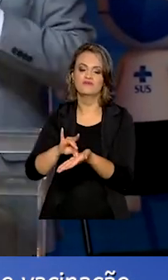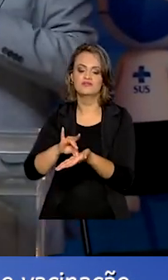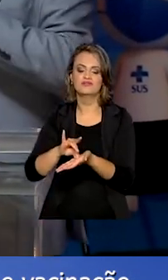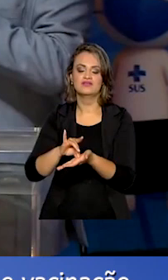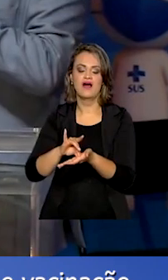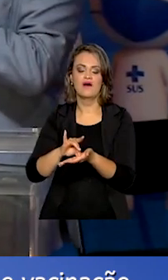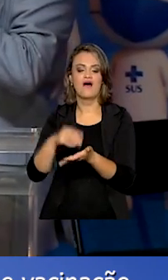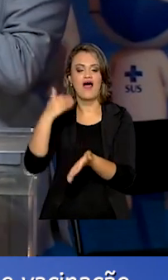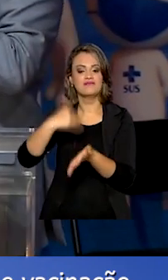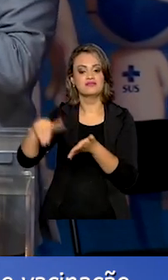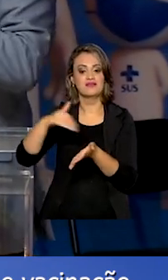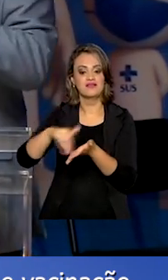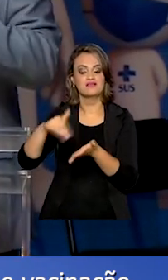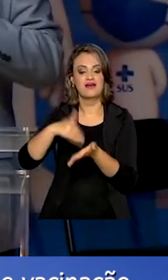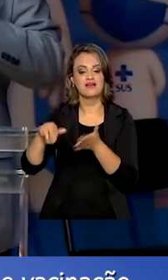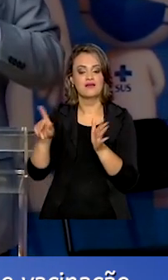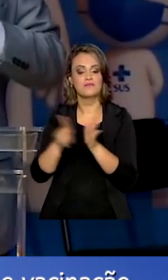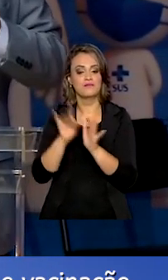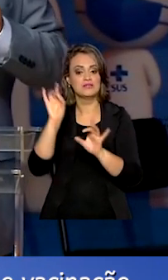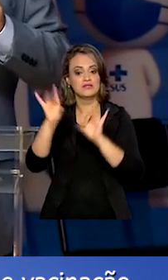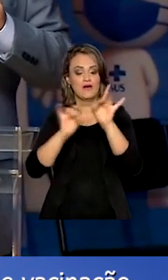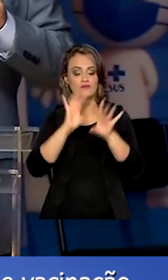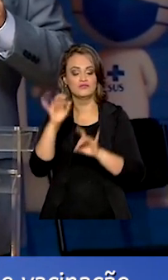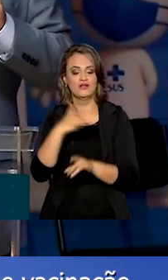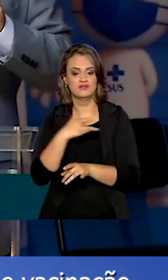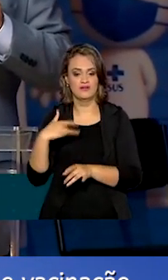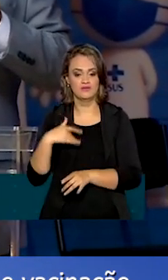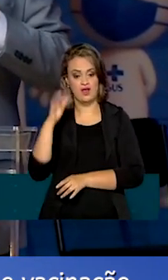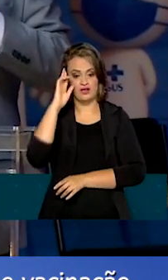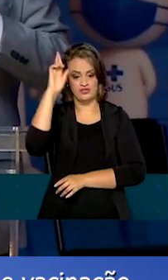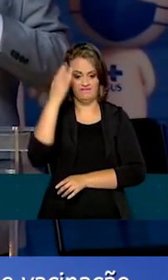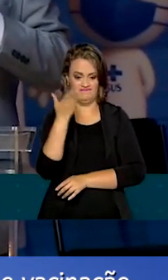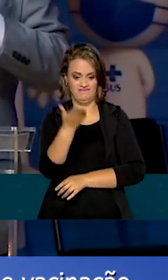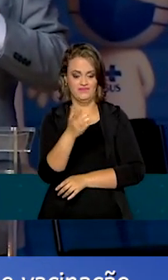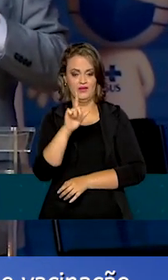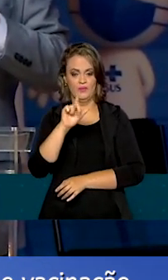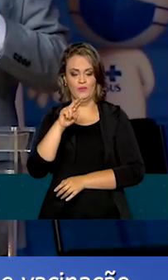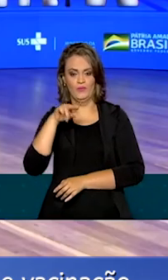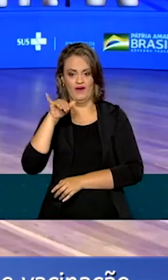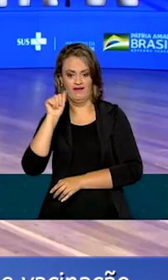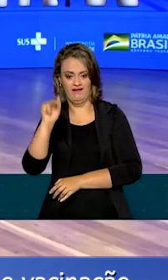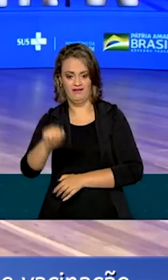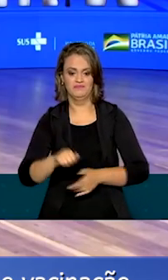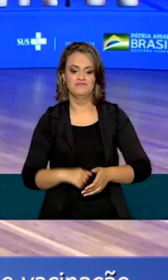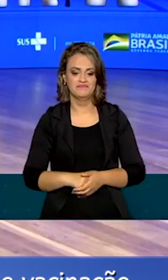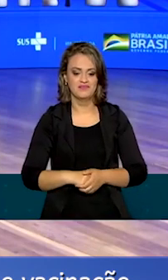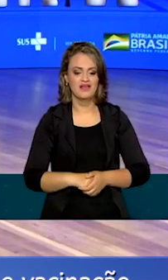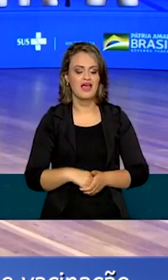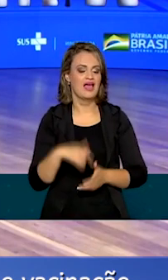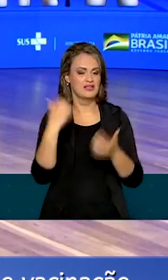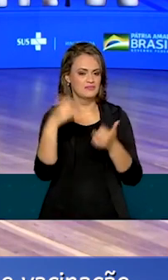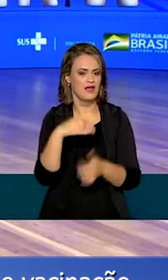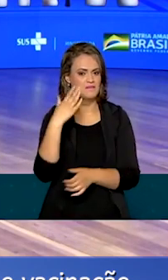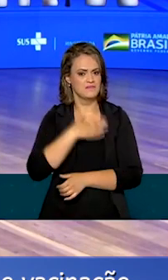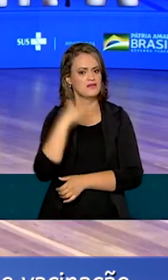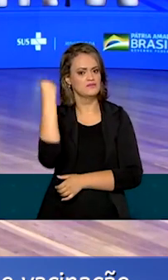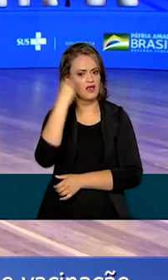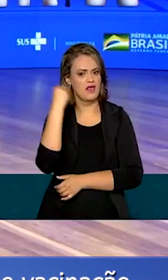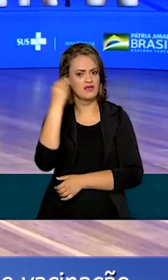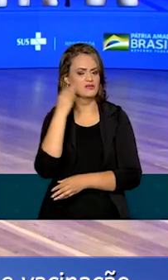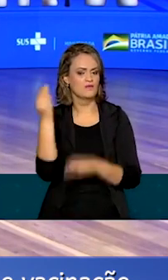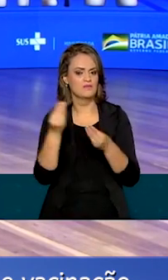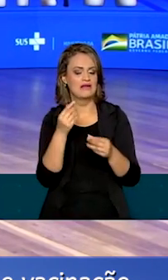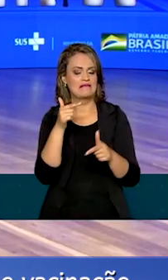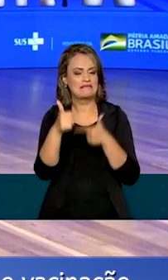a instalação da Secretaria Extraordinária, que será comandada por Luana Araújo. Minha experiência hoje é